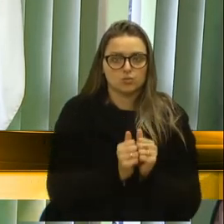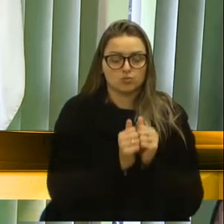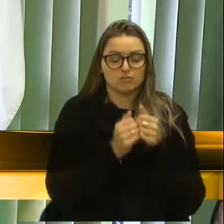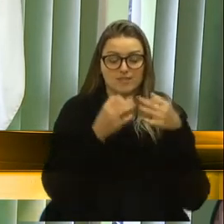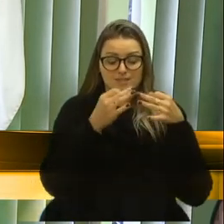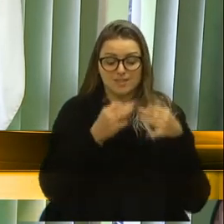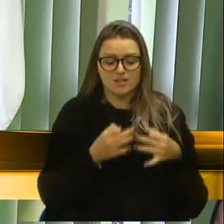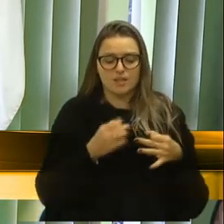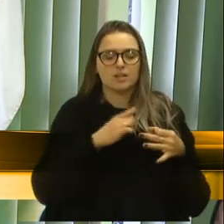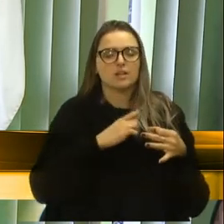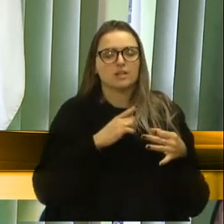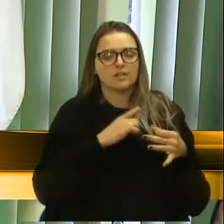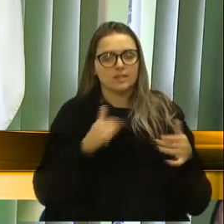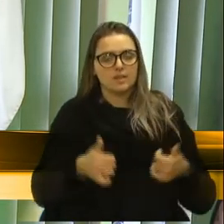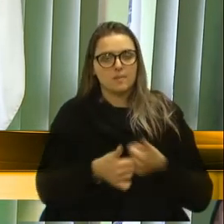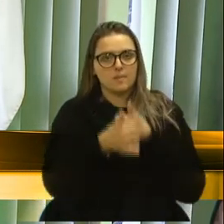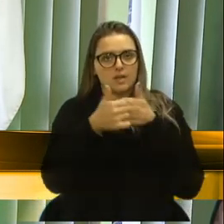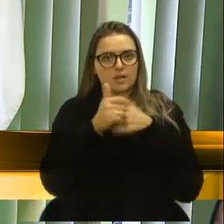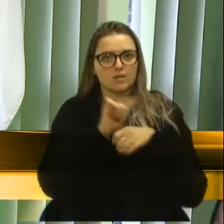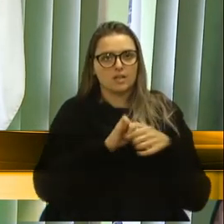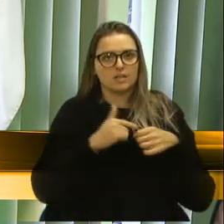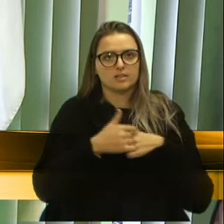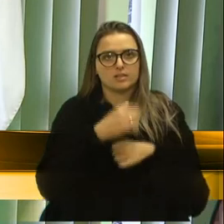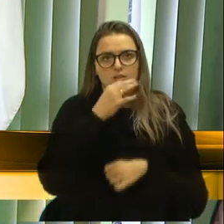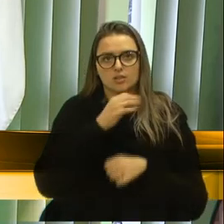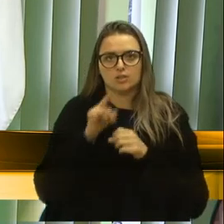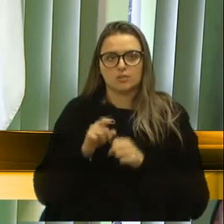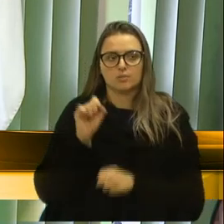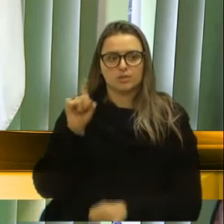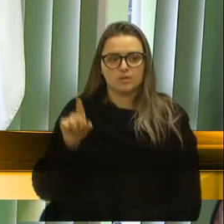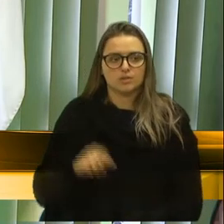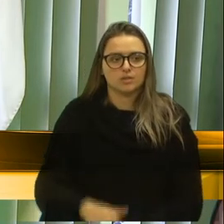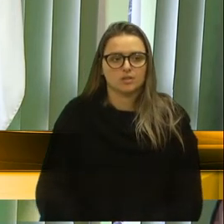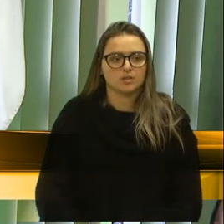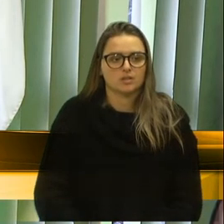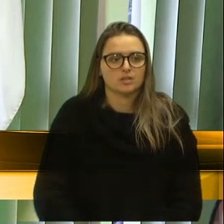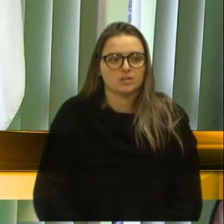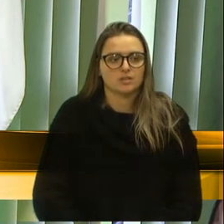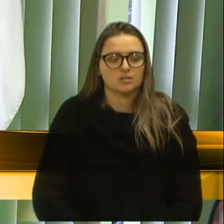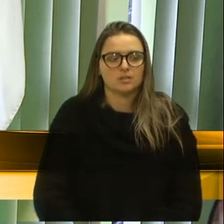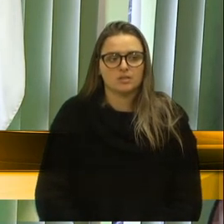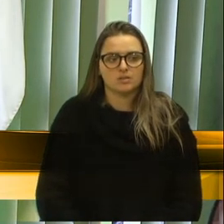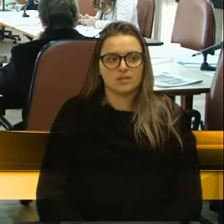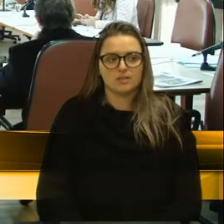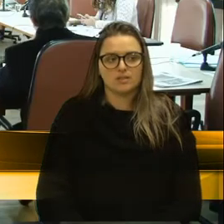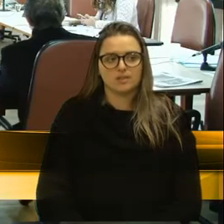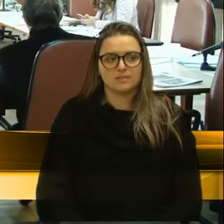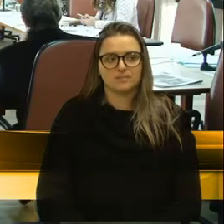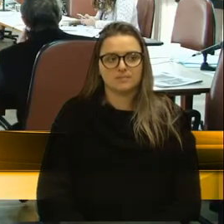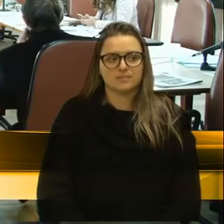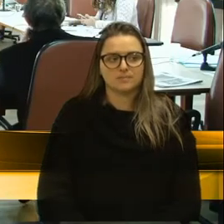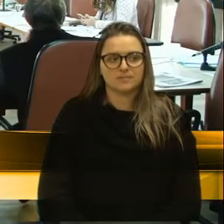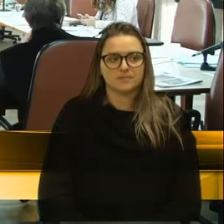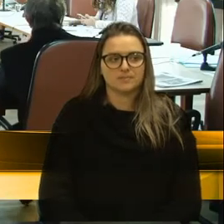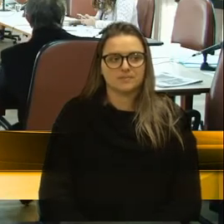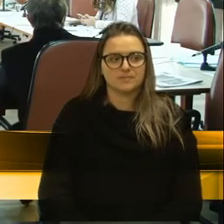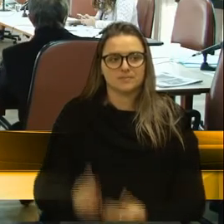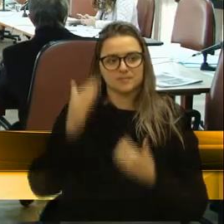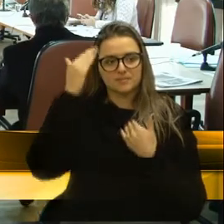e vai dar muito certo para a Caxiú do Sul. A sua palavra, Adiló Domênico. Obrigado, vereador Clóvis.